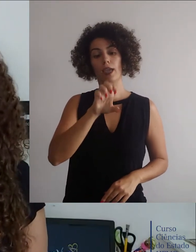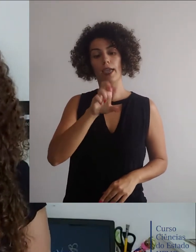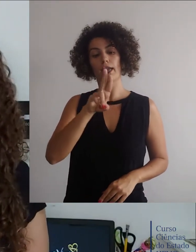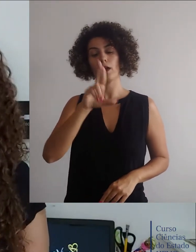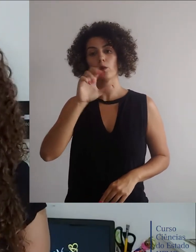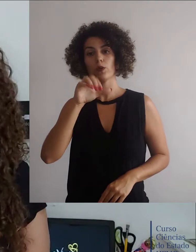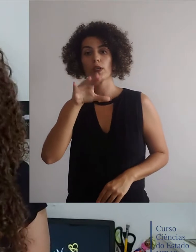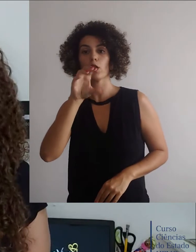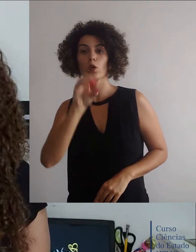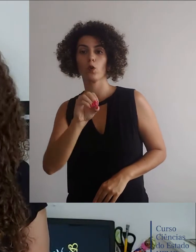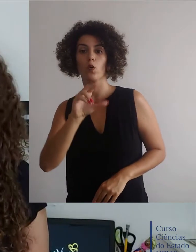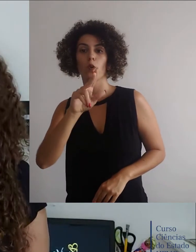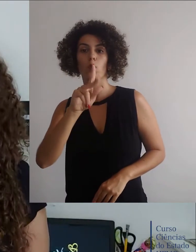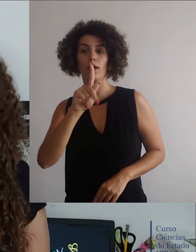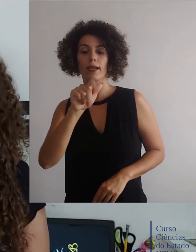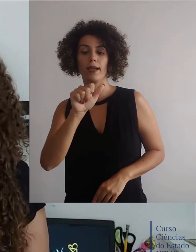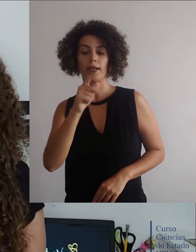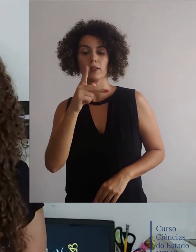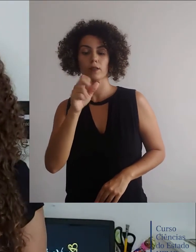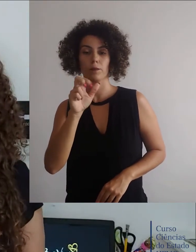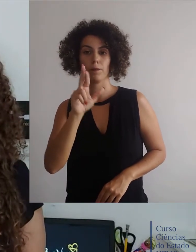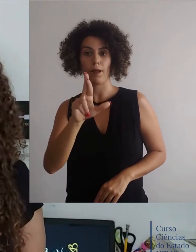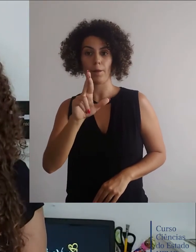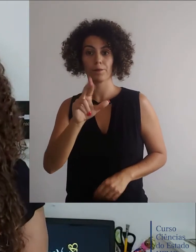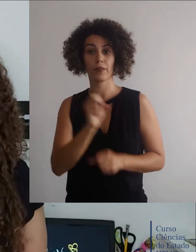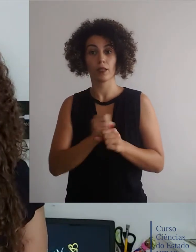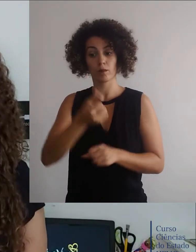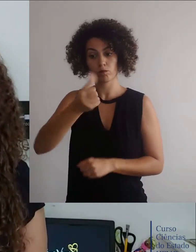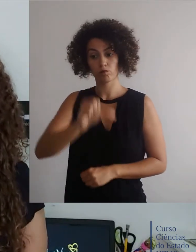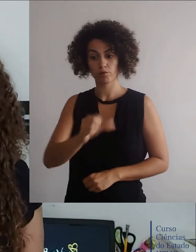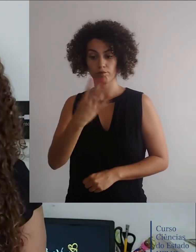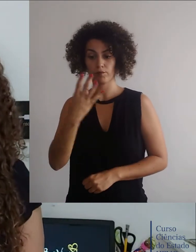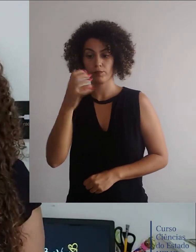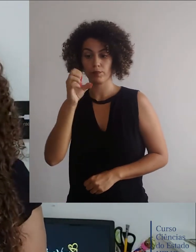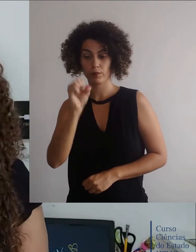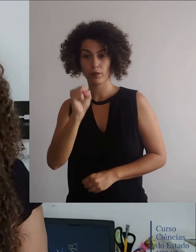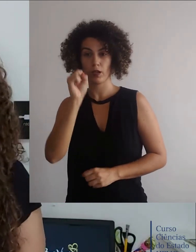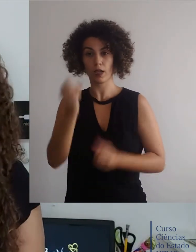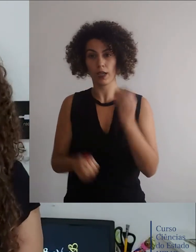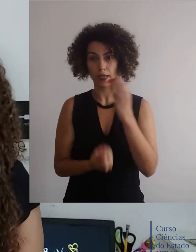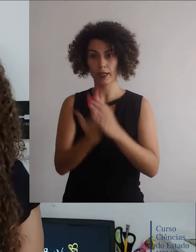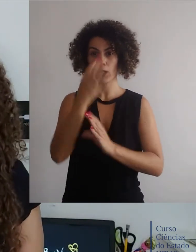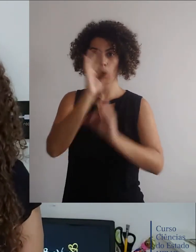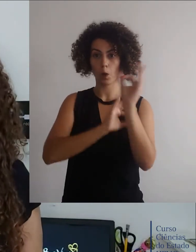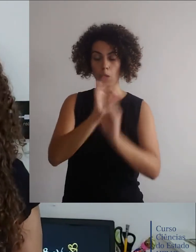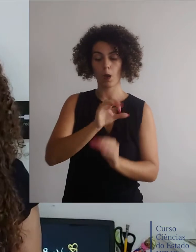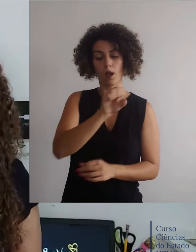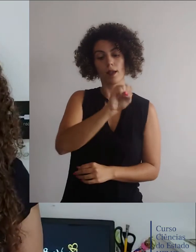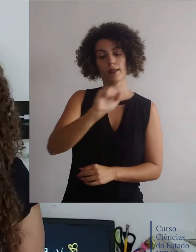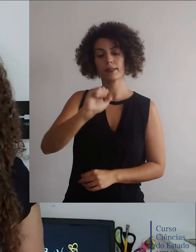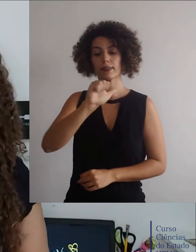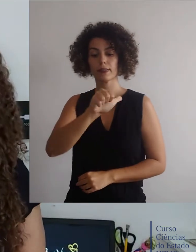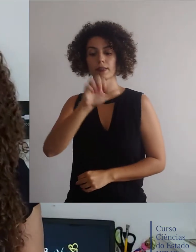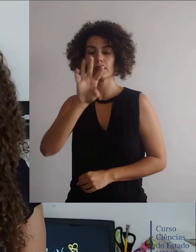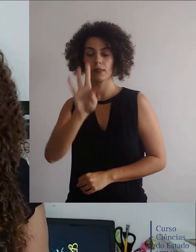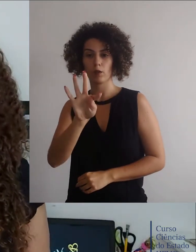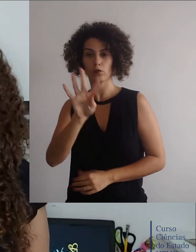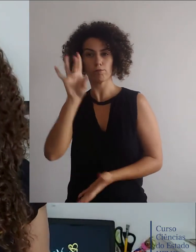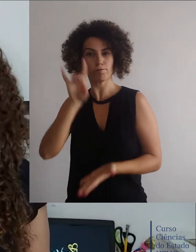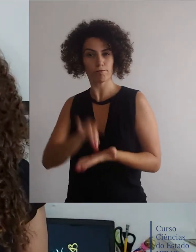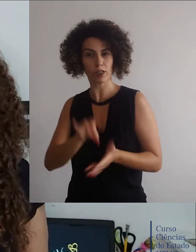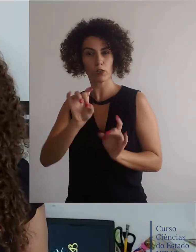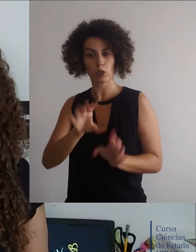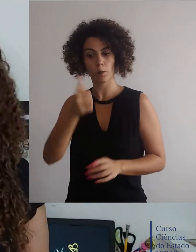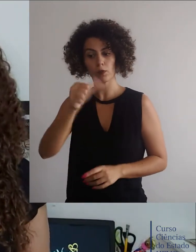que em 1948 elaborou o Plano Salte. O plano, colocado em prática em 1950, pretendia